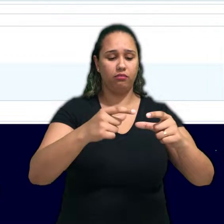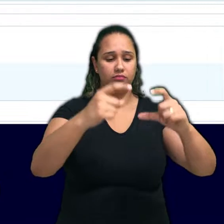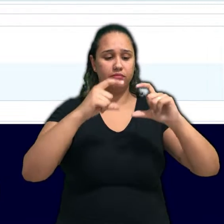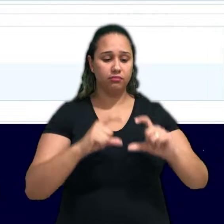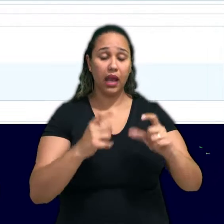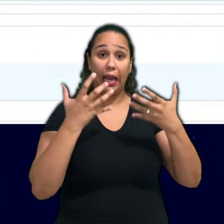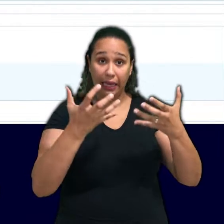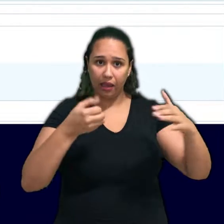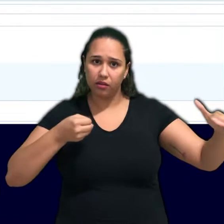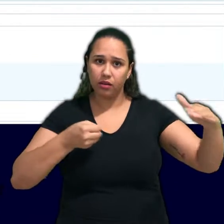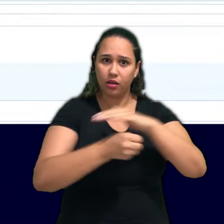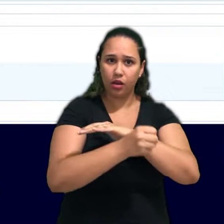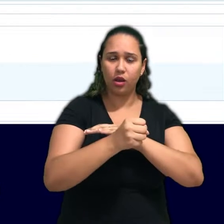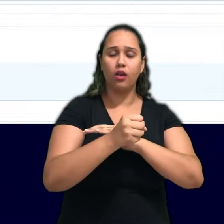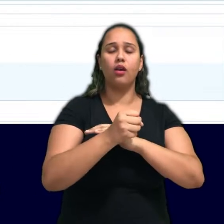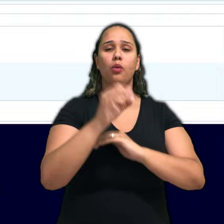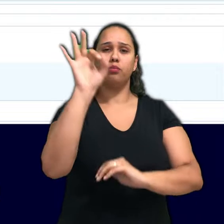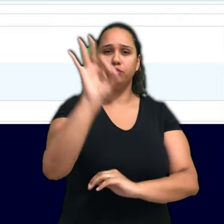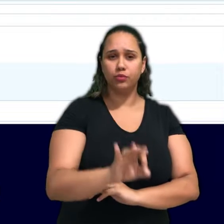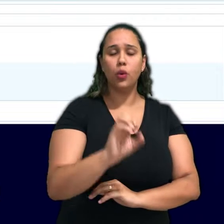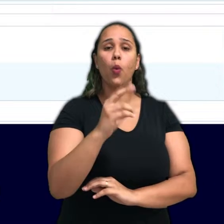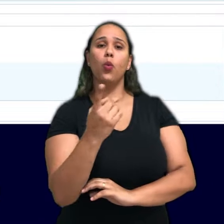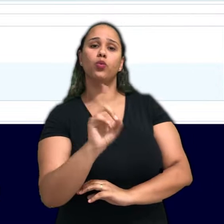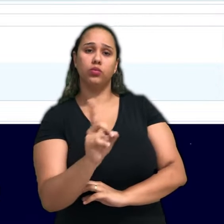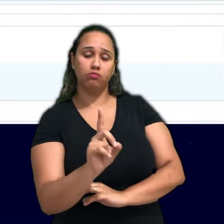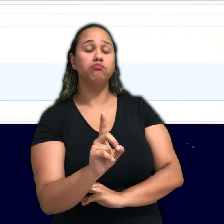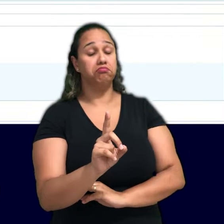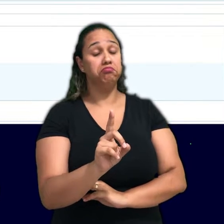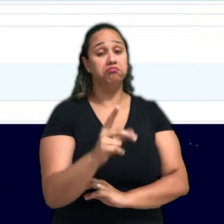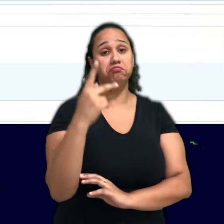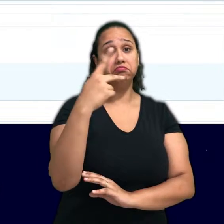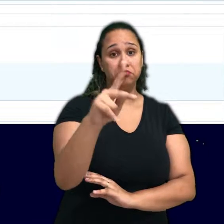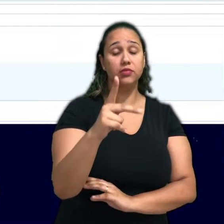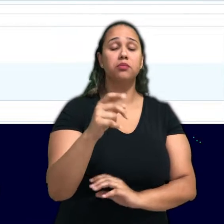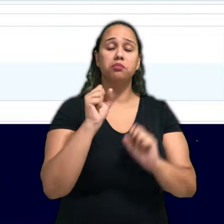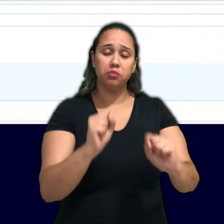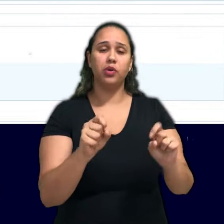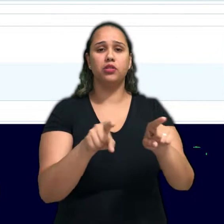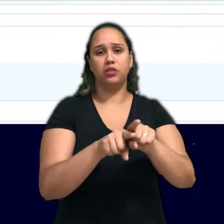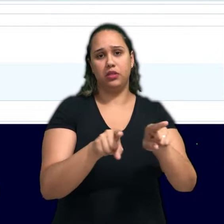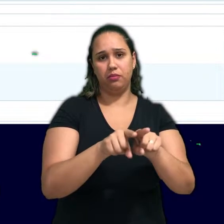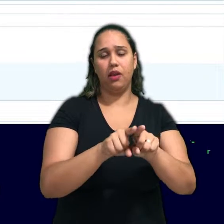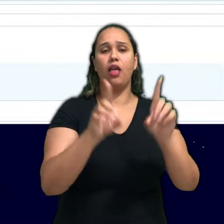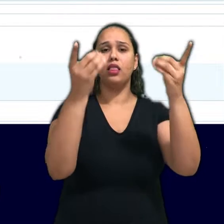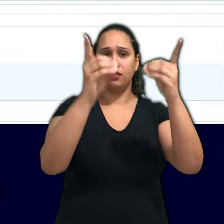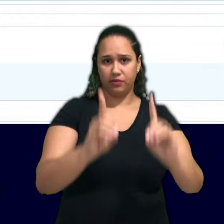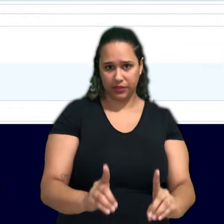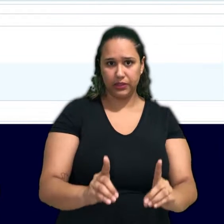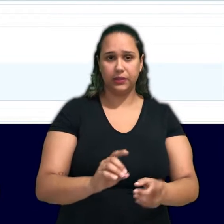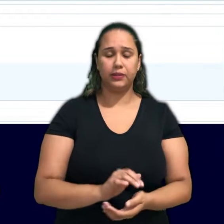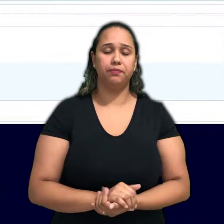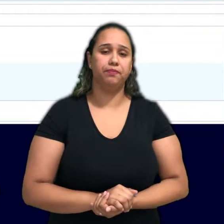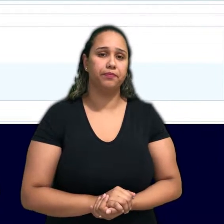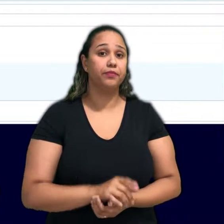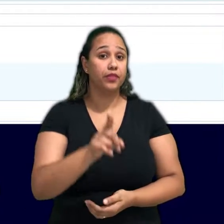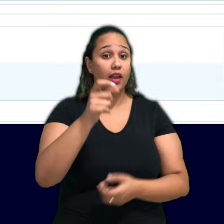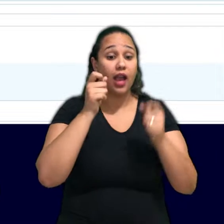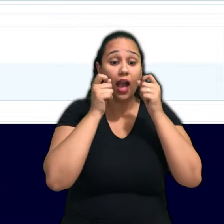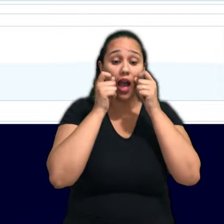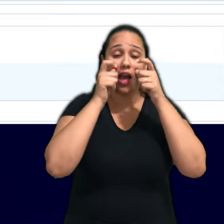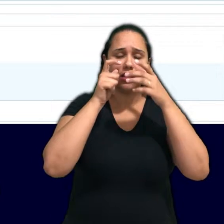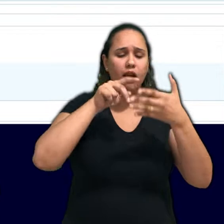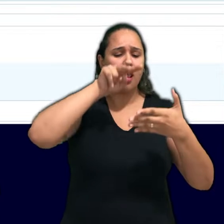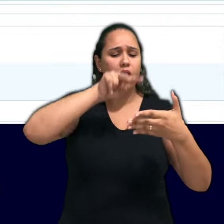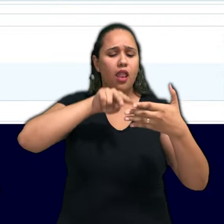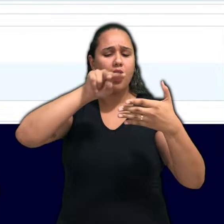cotas. Na UEM, temos diversos sistemas, incluindo as cotas para pessoas com deficiência. Analise com atenção o manual